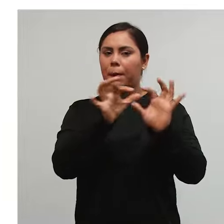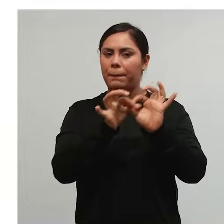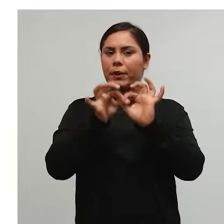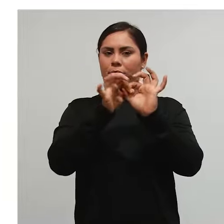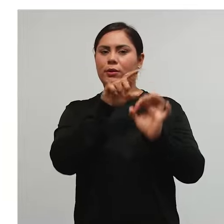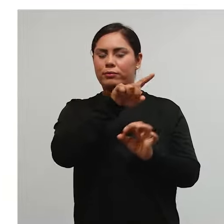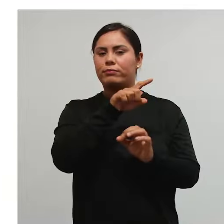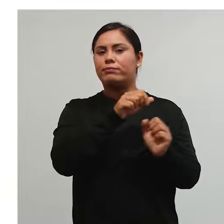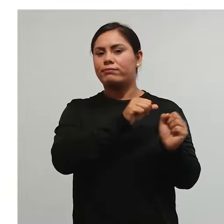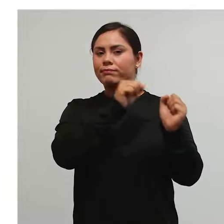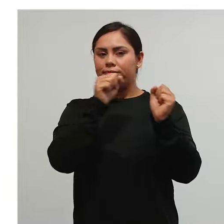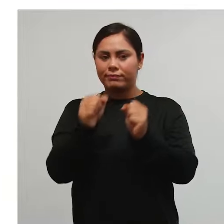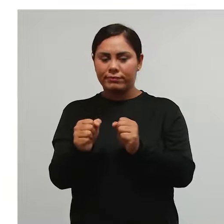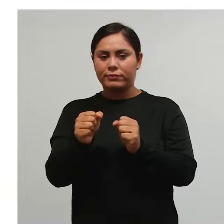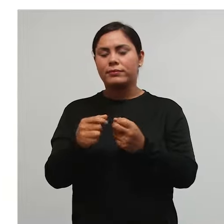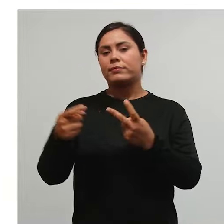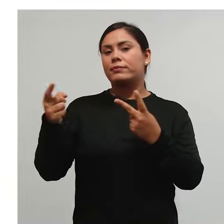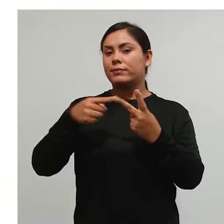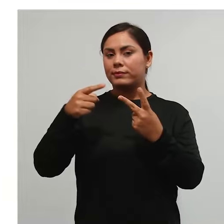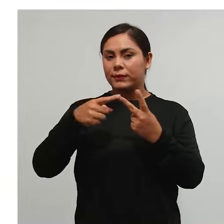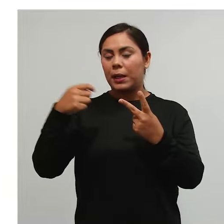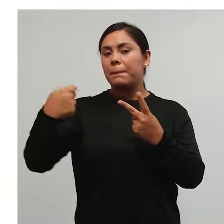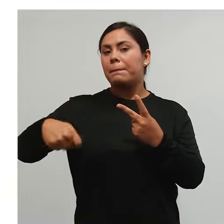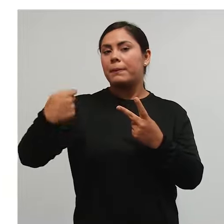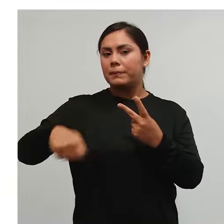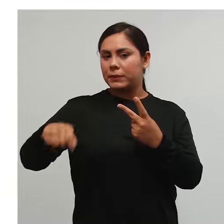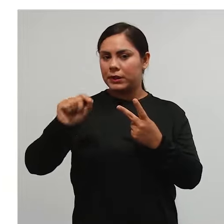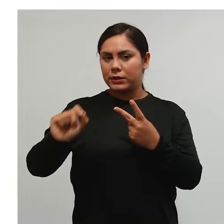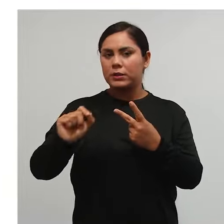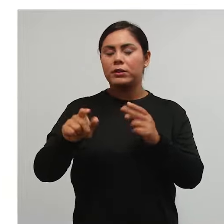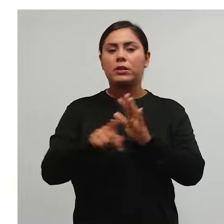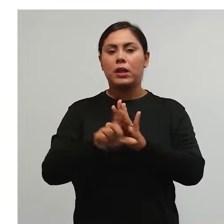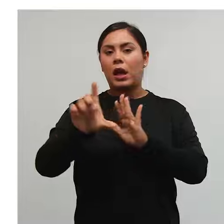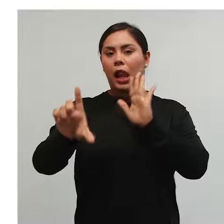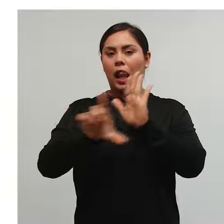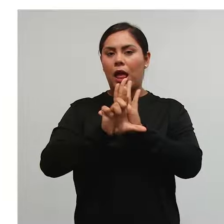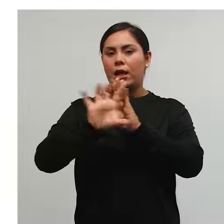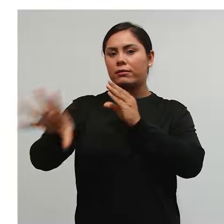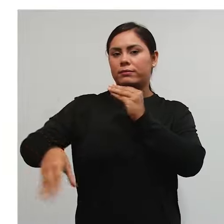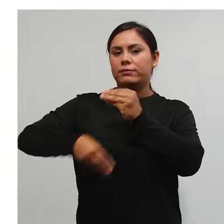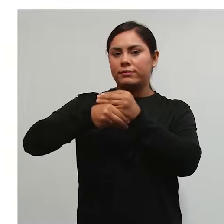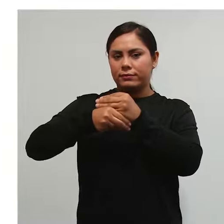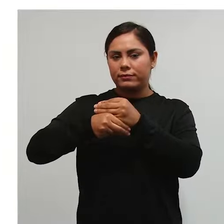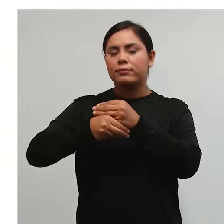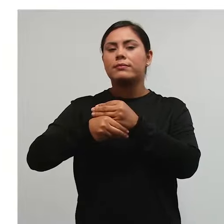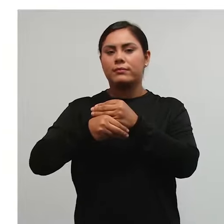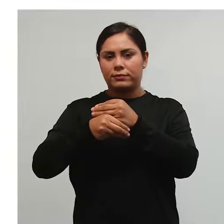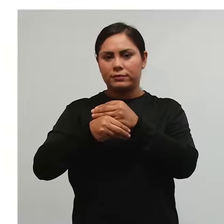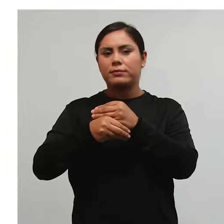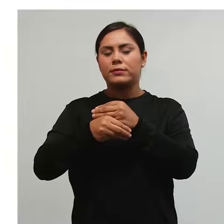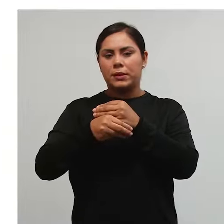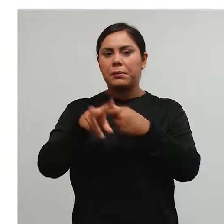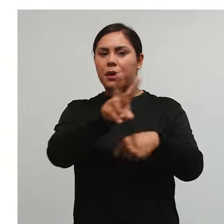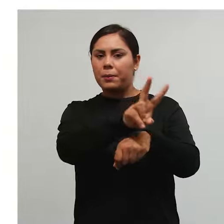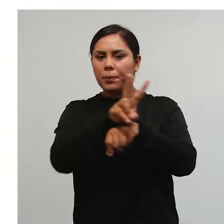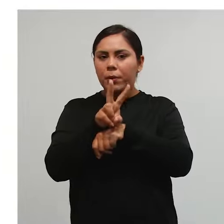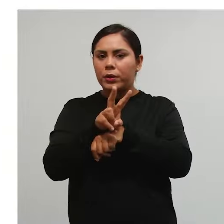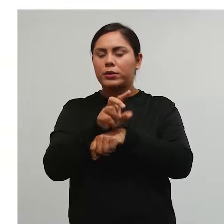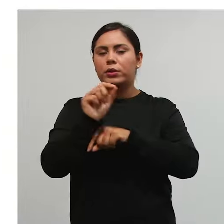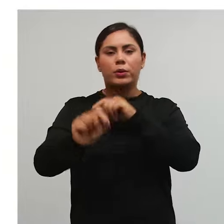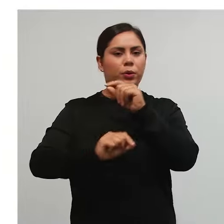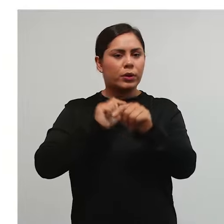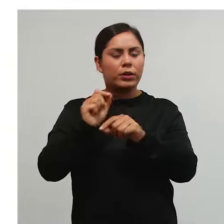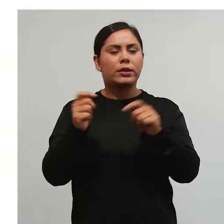Primeiro de tudo. Segundo é que tem que ter uma LC, uma lei complementar para instituir esse empréstimo compulsório